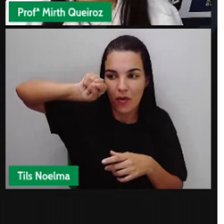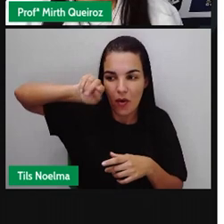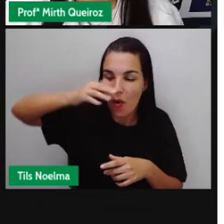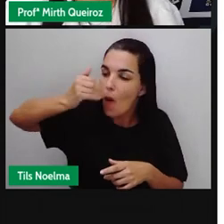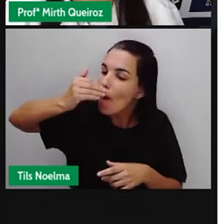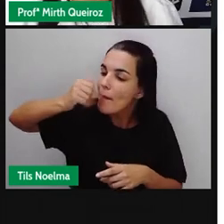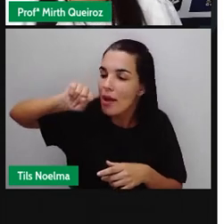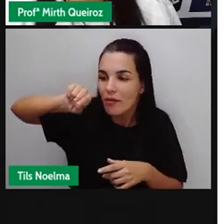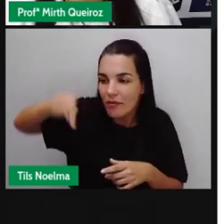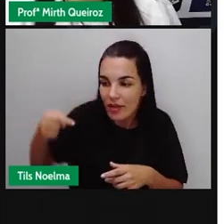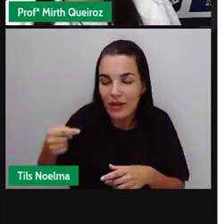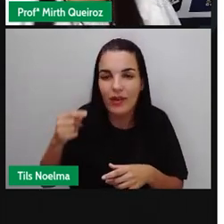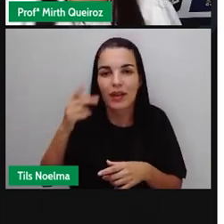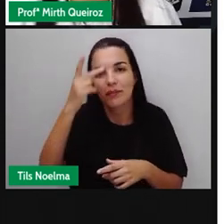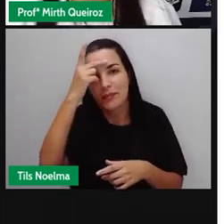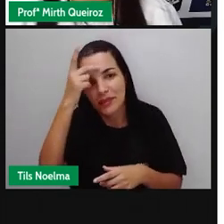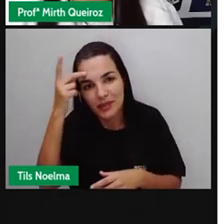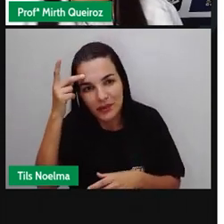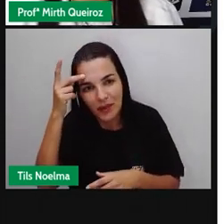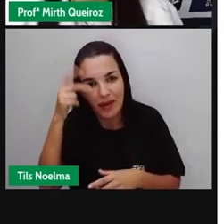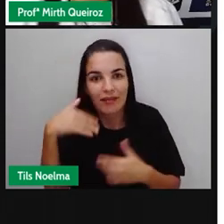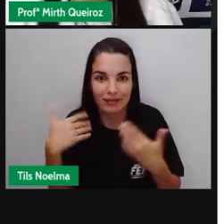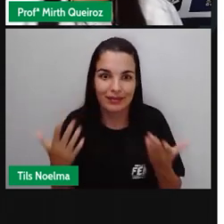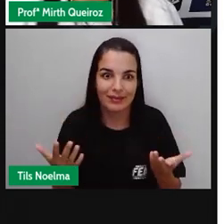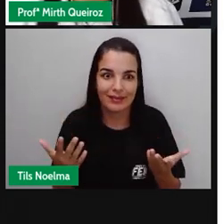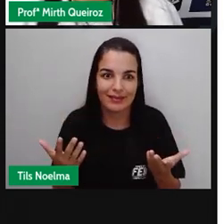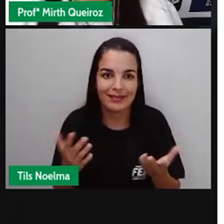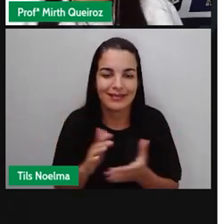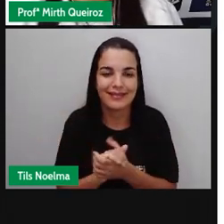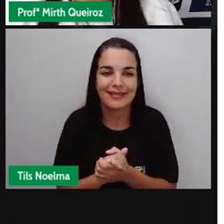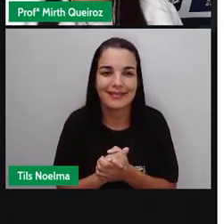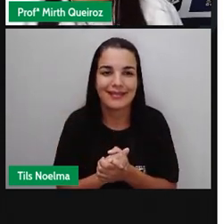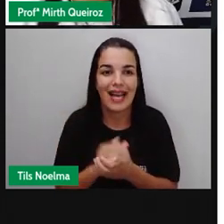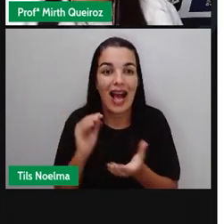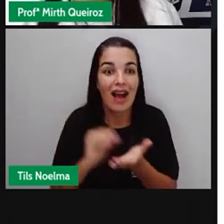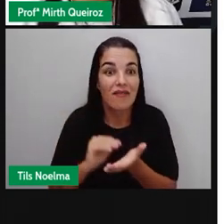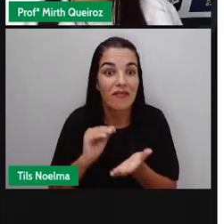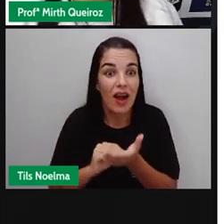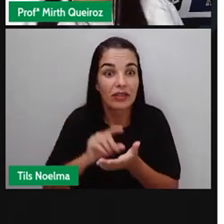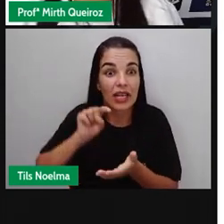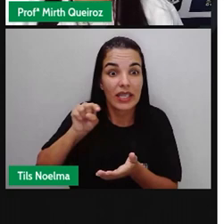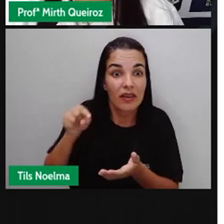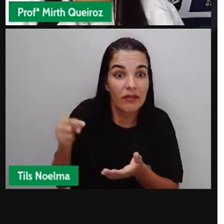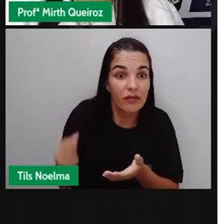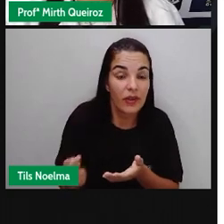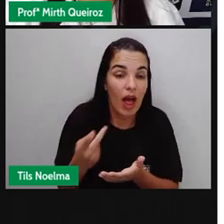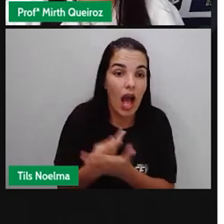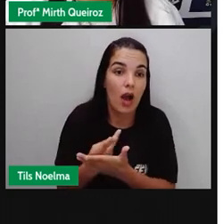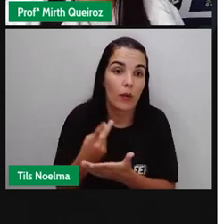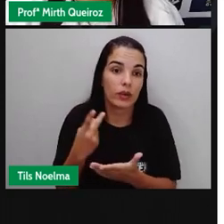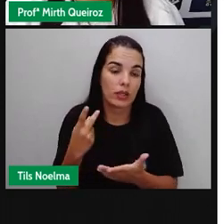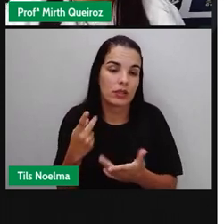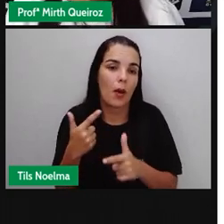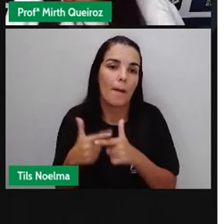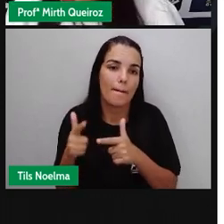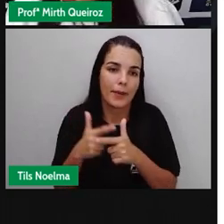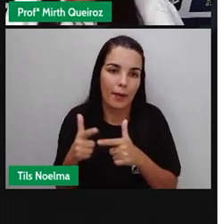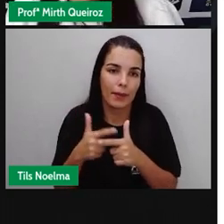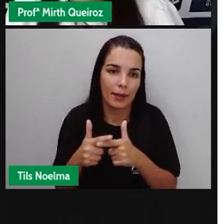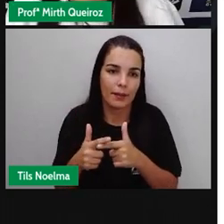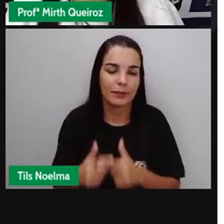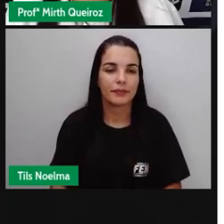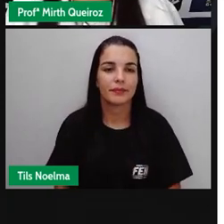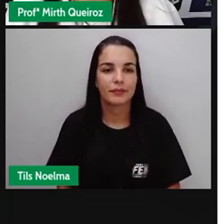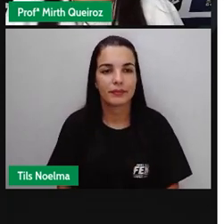Vou ali comer, gente. E não vou ali comer, gente. Olha, a falta da vírgula fez com que você virasse um canibal.